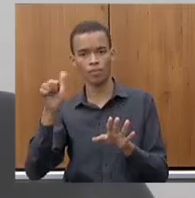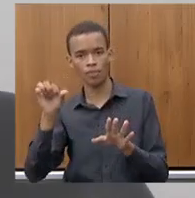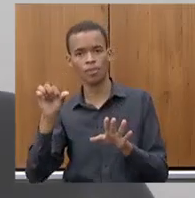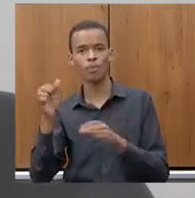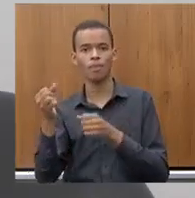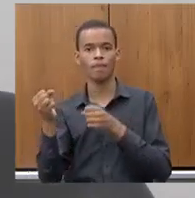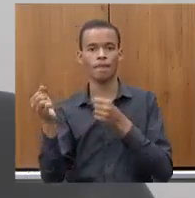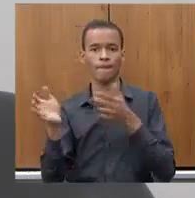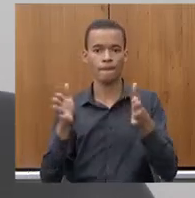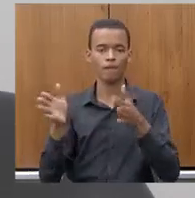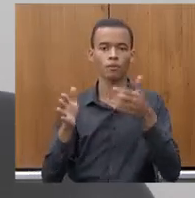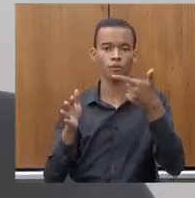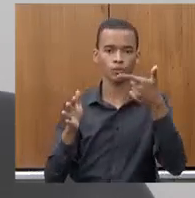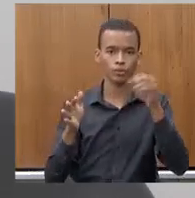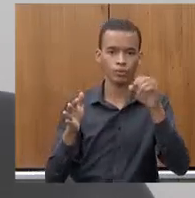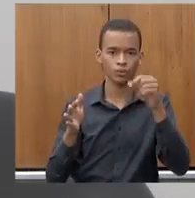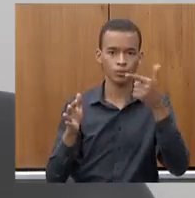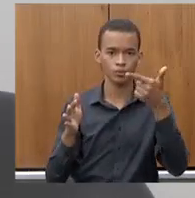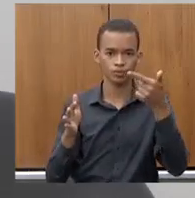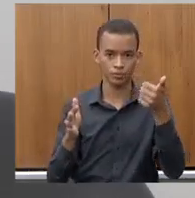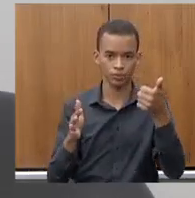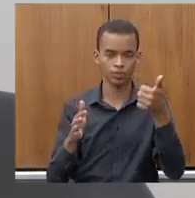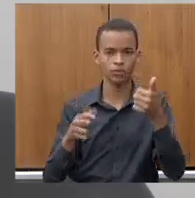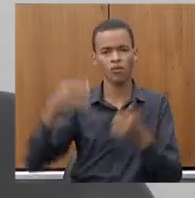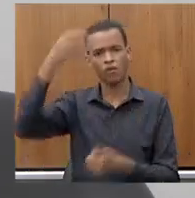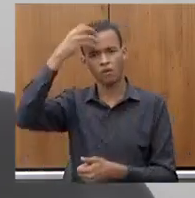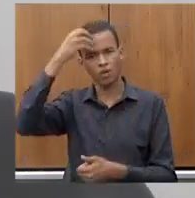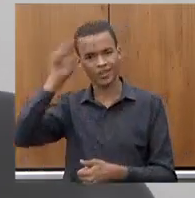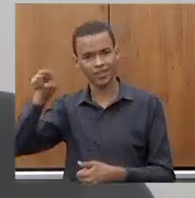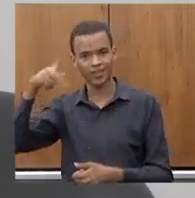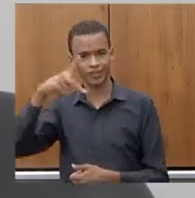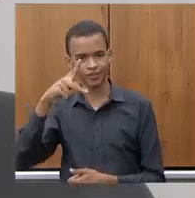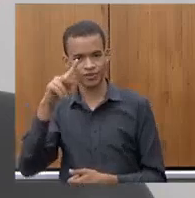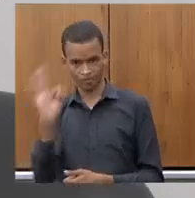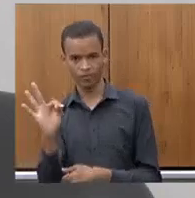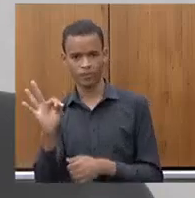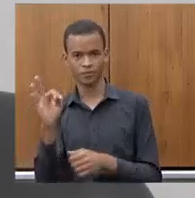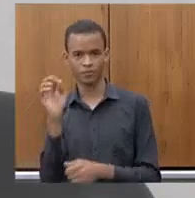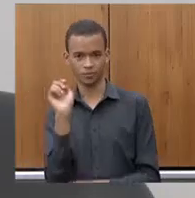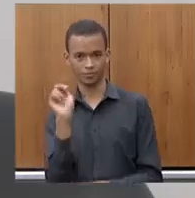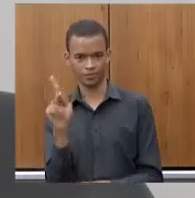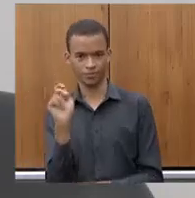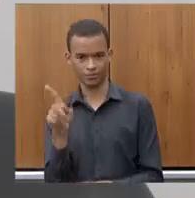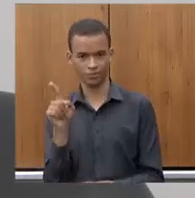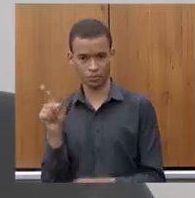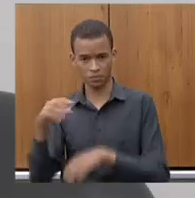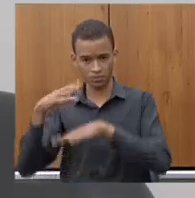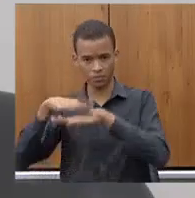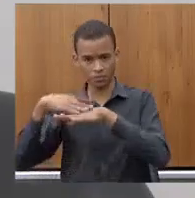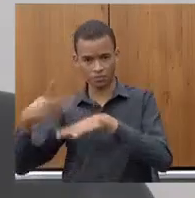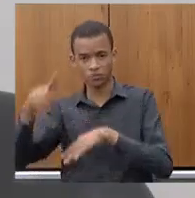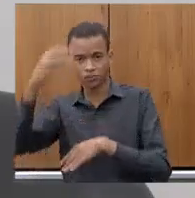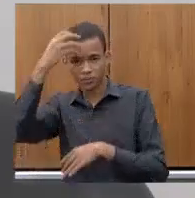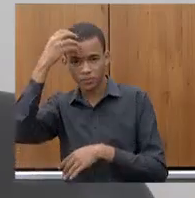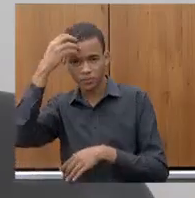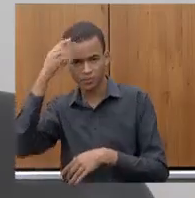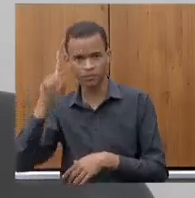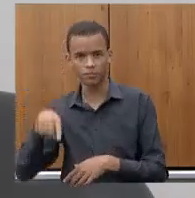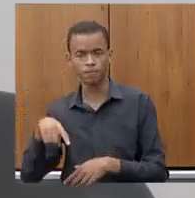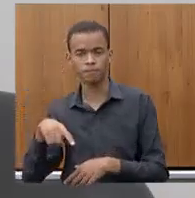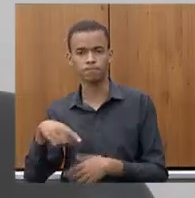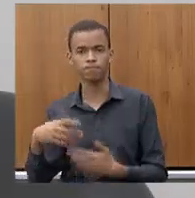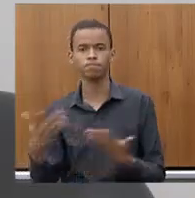problema é a culpa dos consignados do PT, que a gente não investiu 1% da FAPMIG, na FAPMIG.